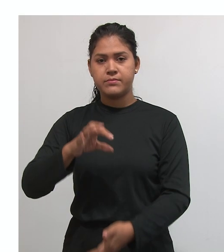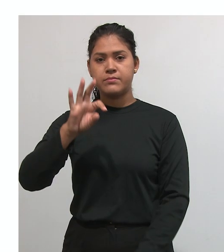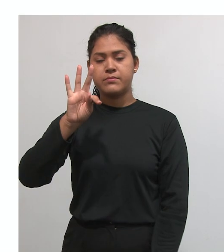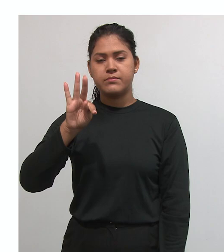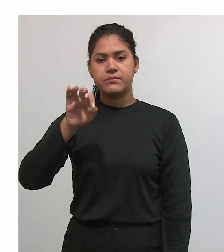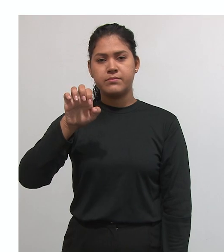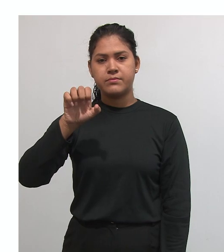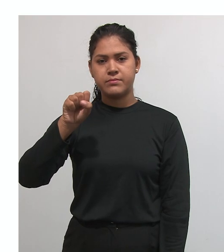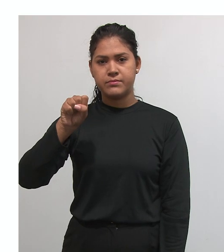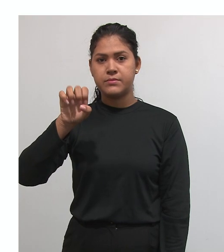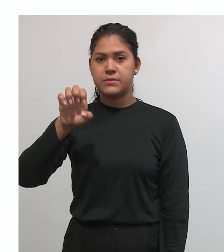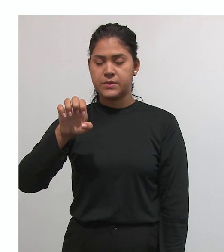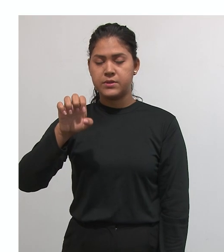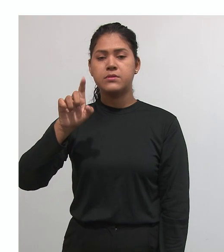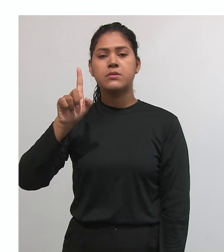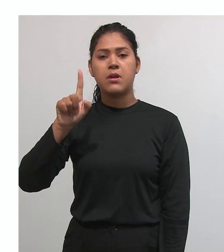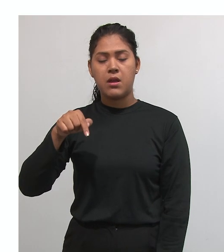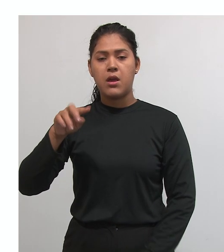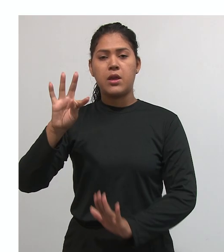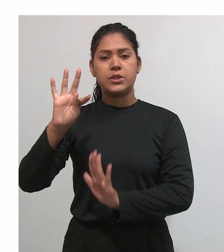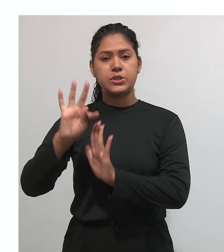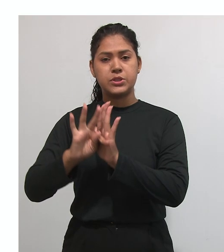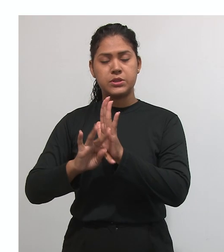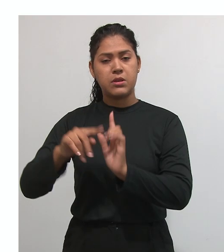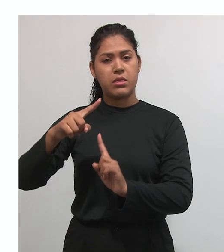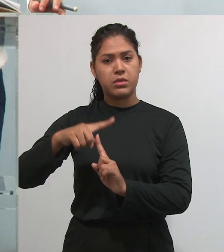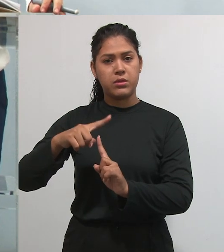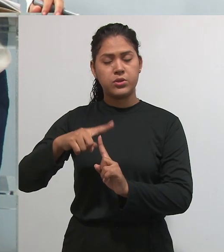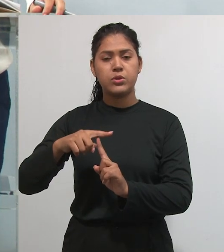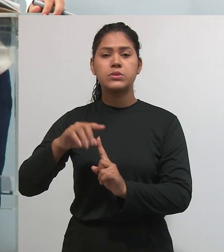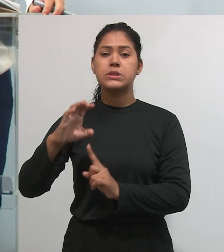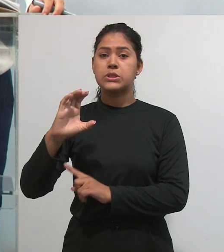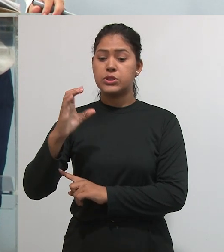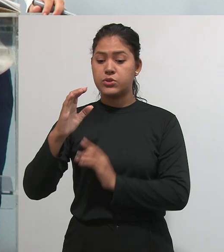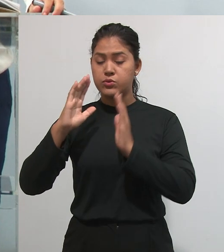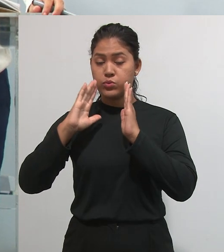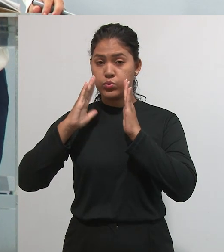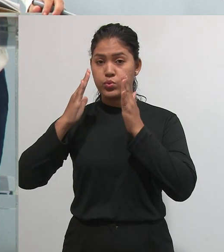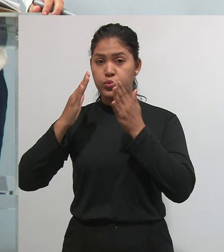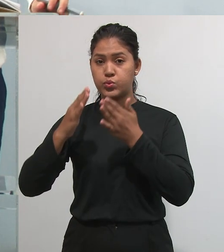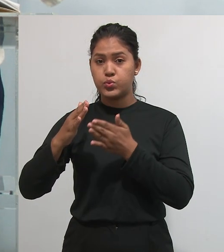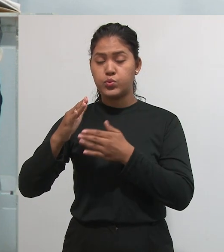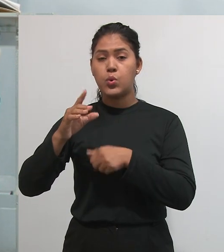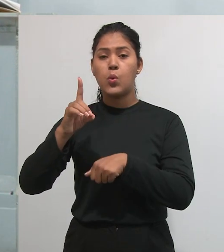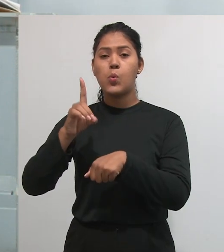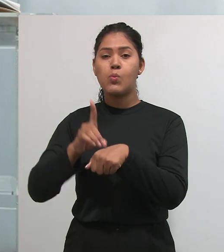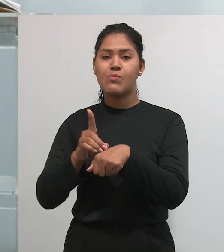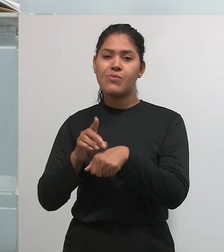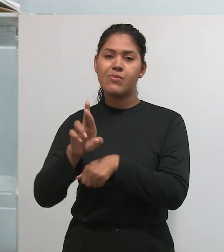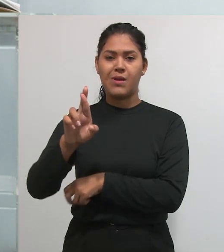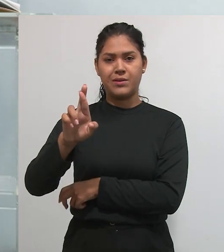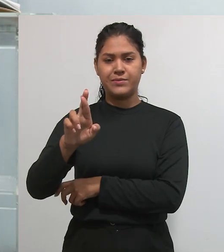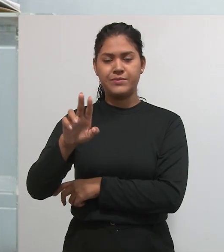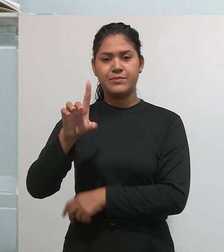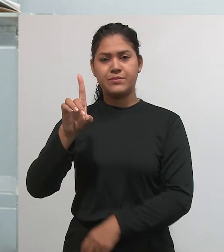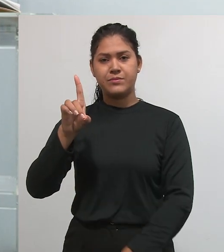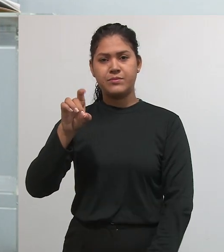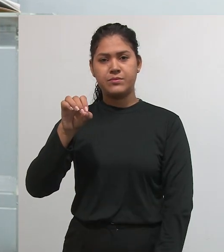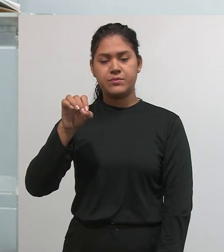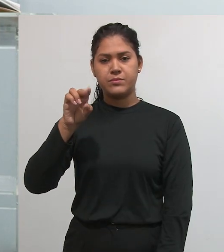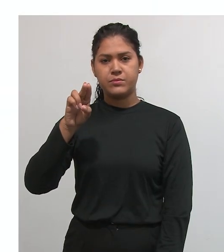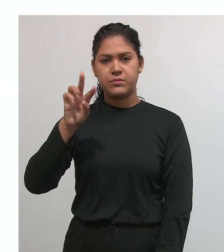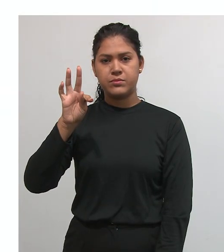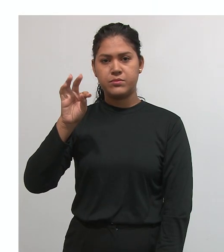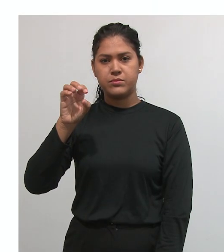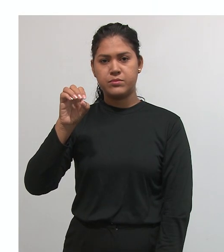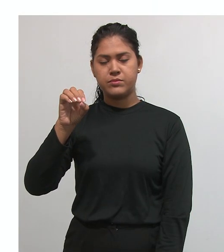A tese é a modalidade de trabalho científico apresentada no doutorado. Então, doutorado,